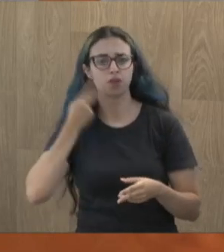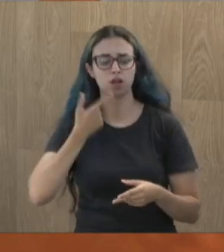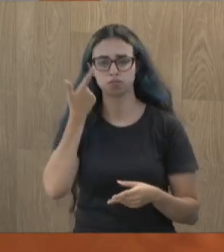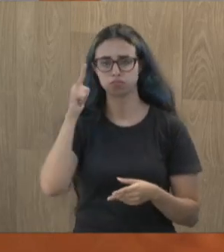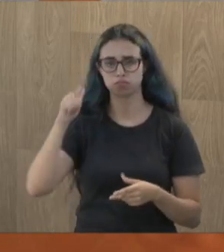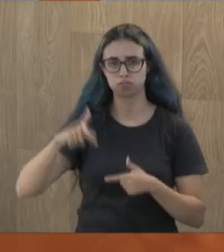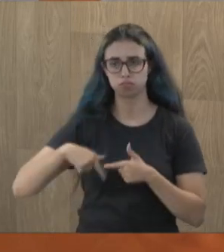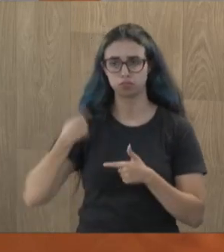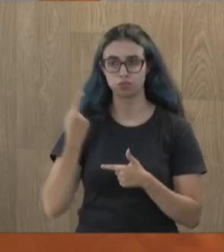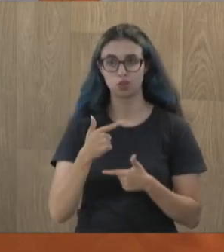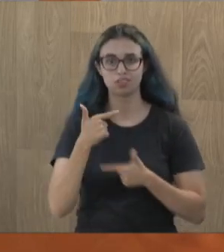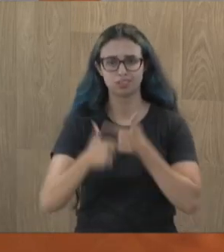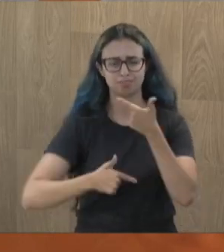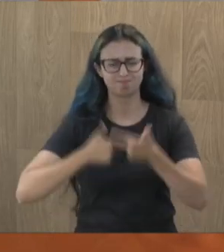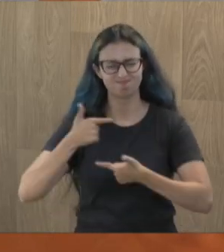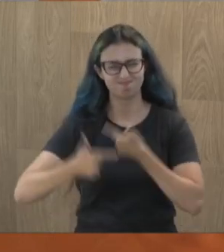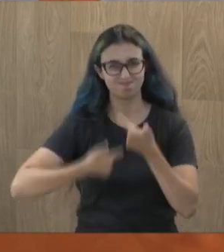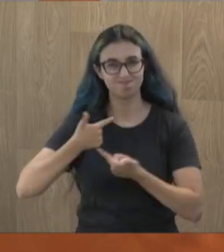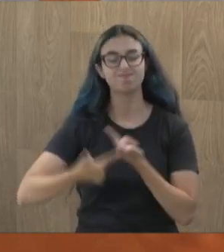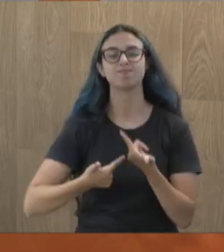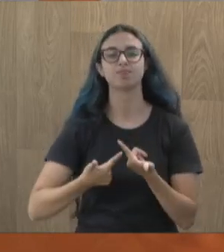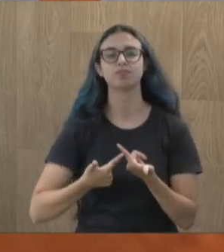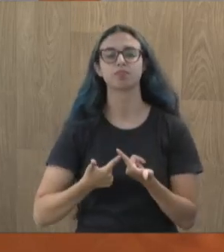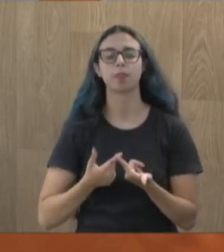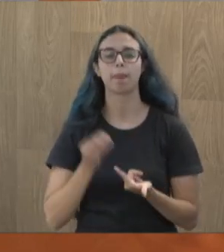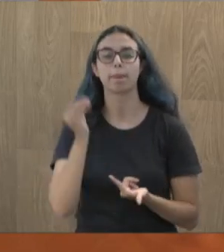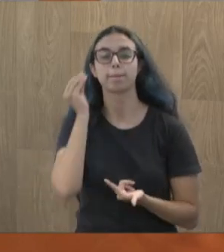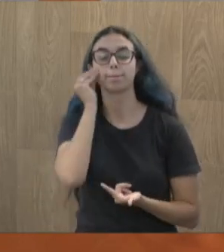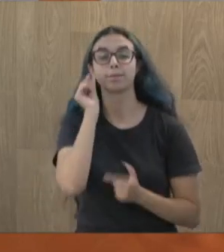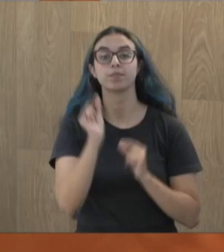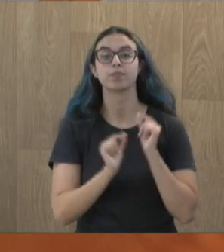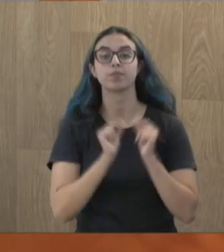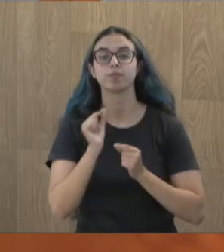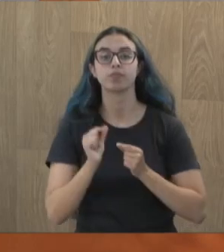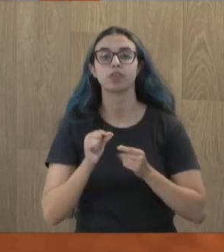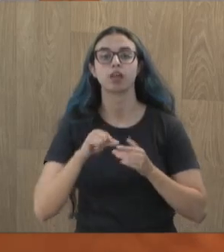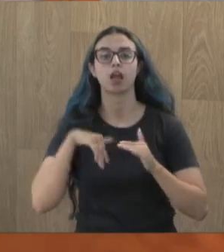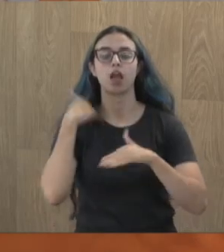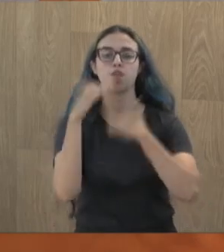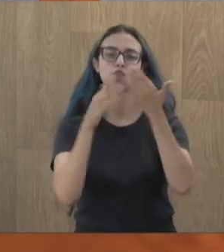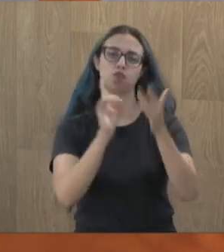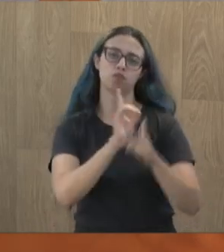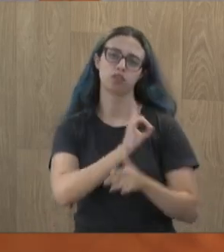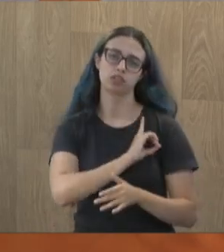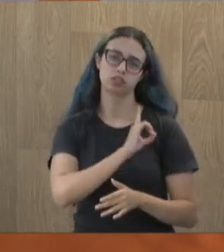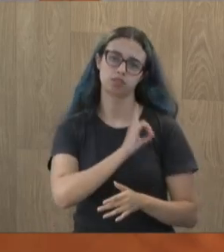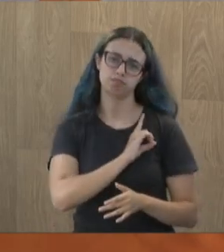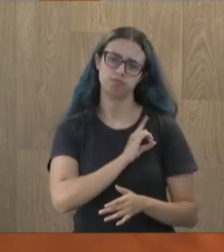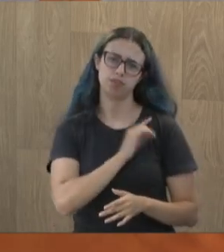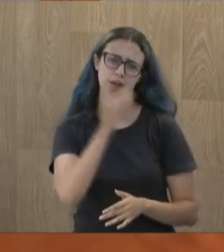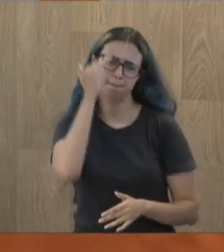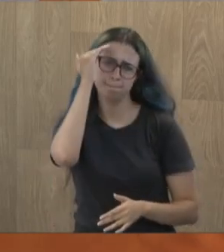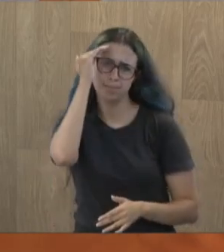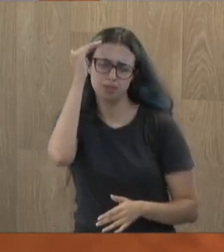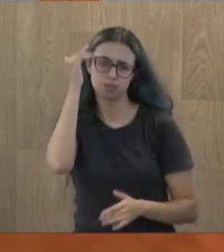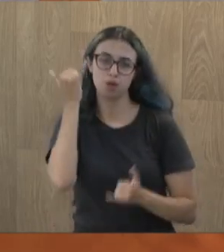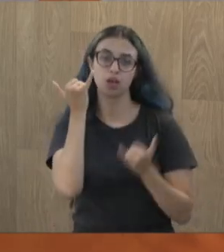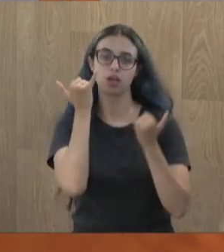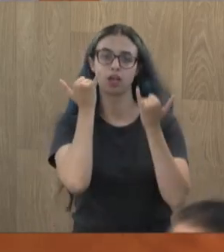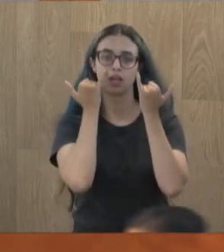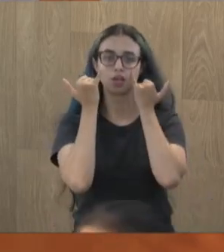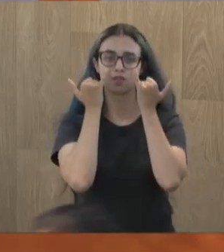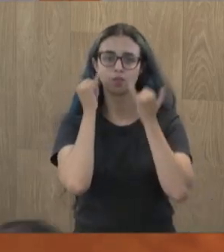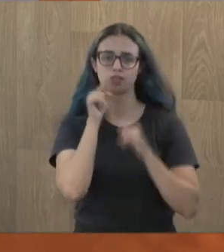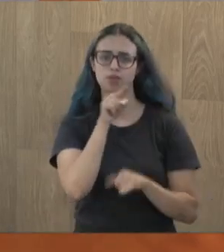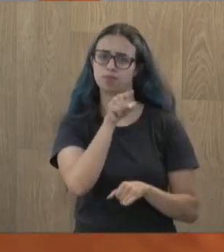para levar progresso para Divinópolis e principalmente informação para vocês através